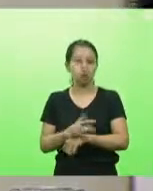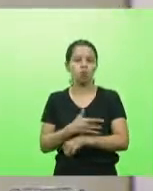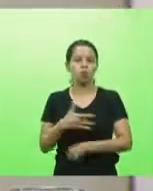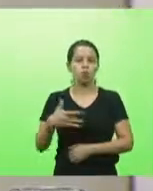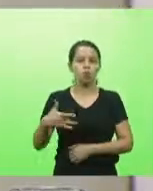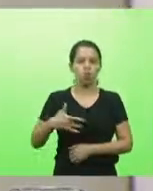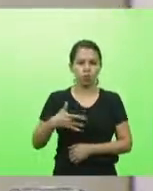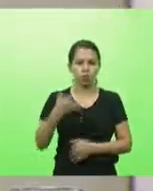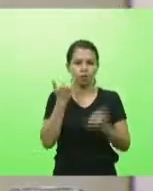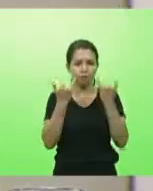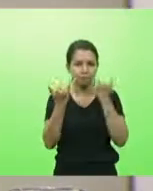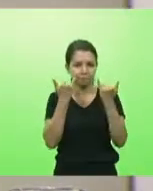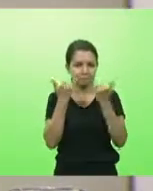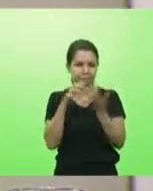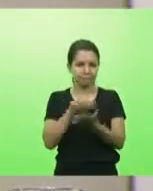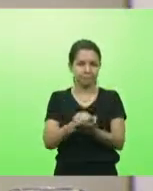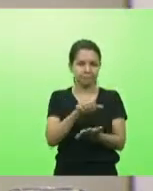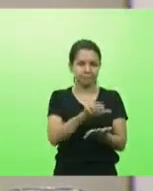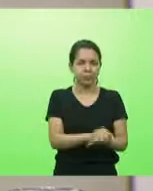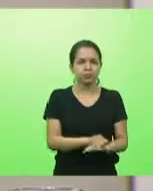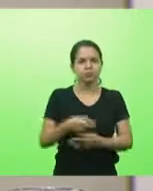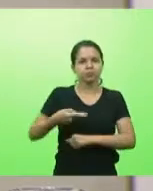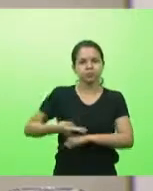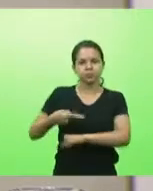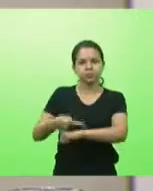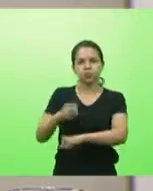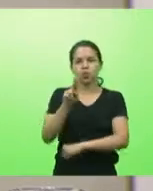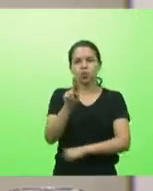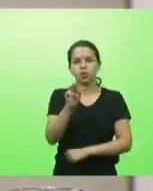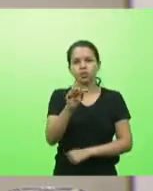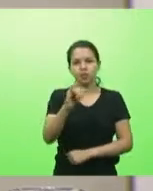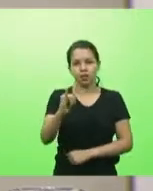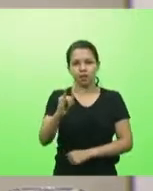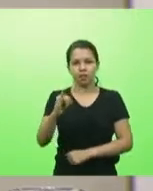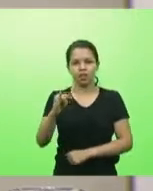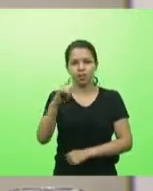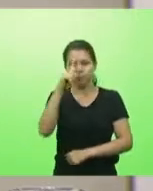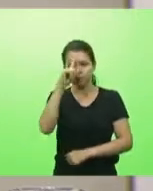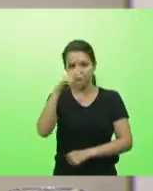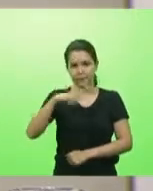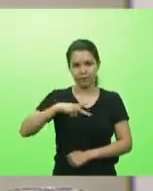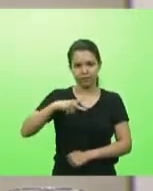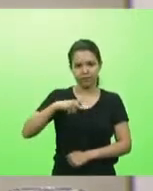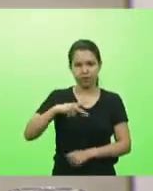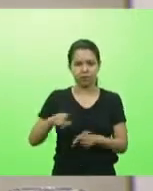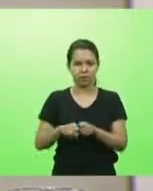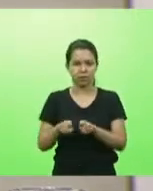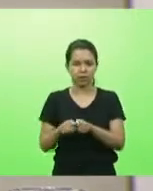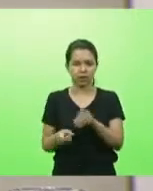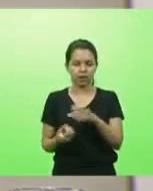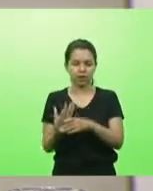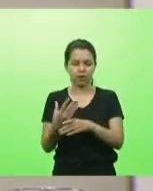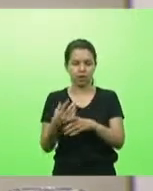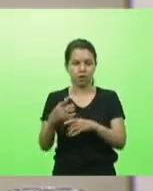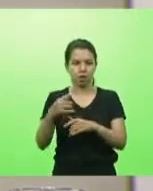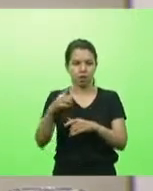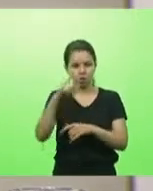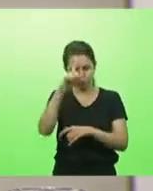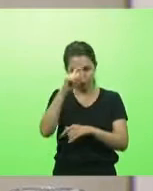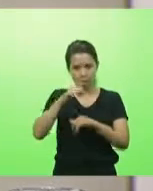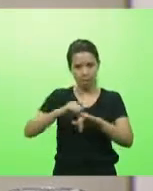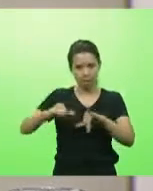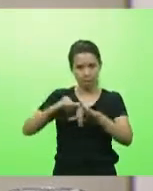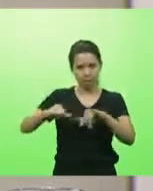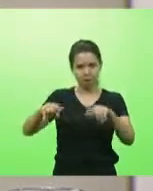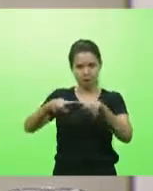da contratação de leitos de UTIs na rede privada, bem como sobre a instalação de hospital de campanha no Estado de Santa Catarina. Em discussão, não